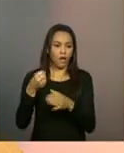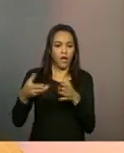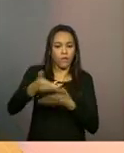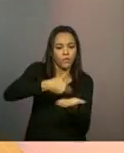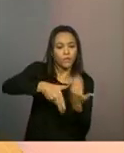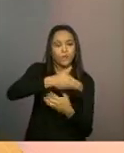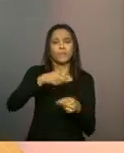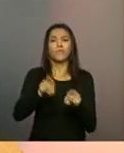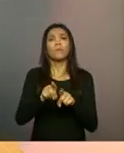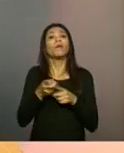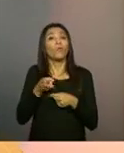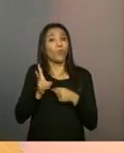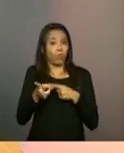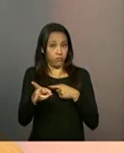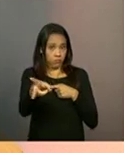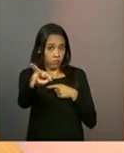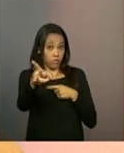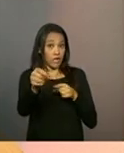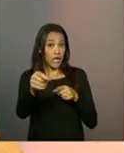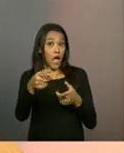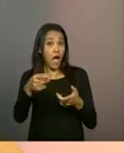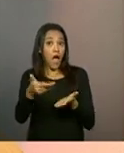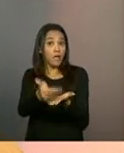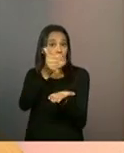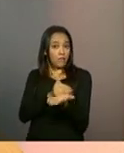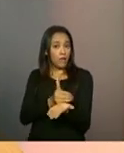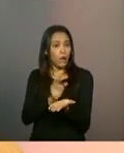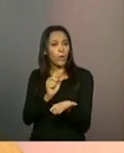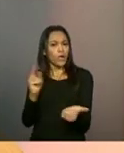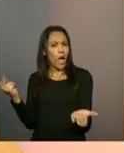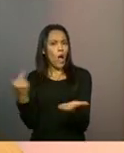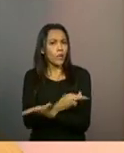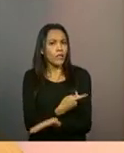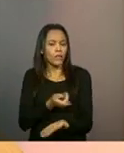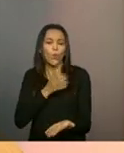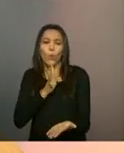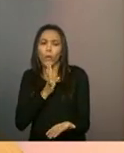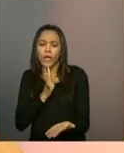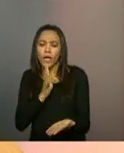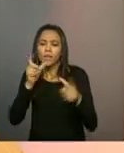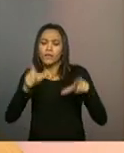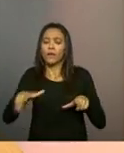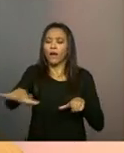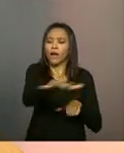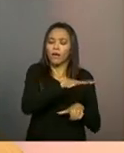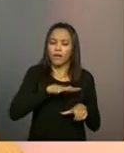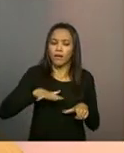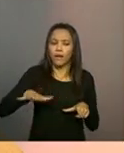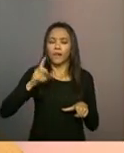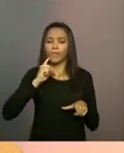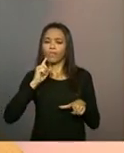proativa no sentido de se antecipar as situações, a partir do conhecimento desse território, a partir da identificação